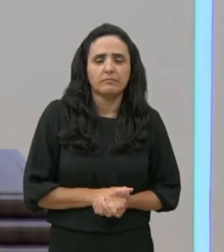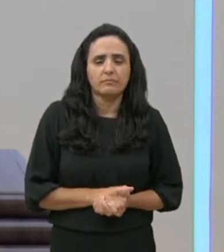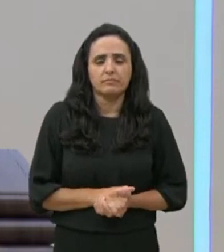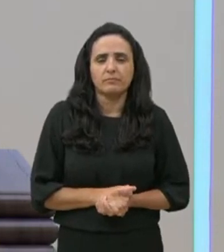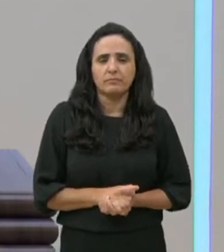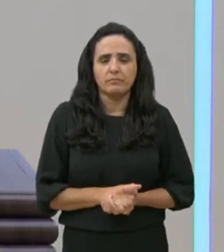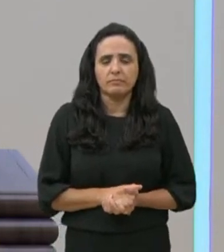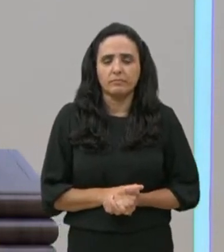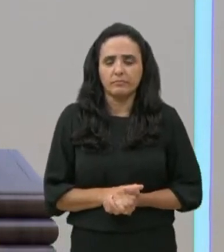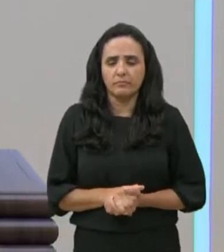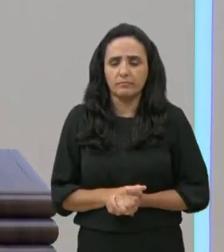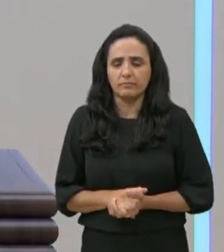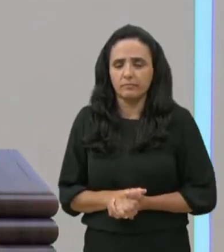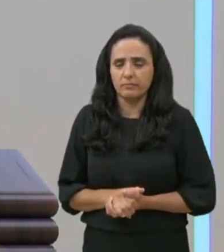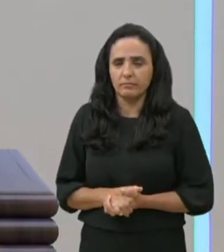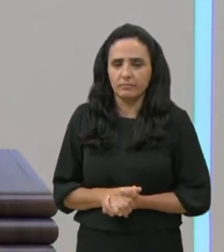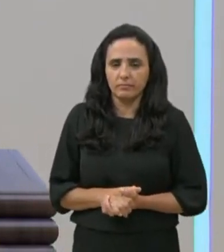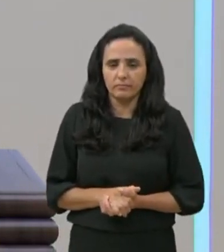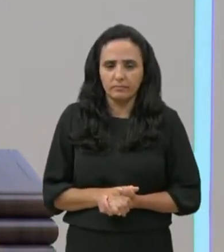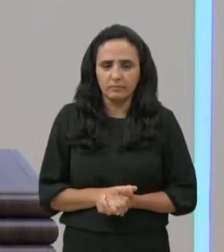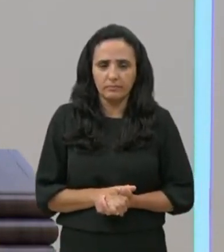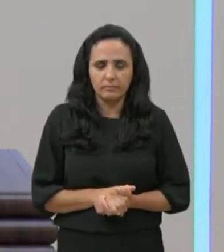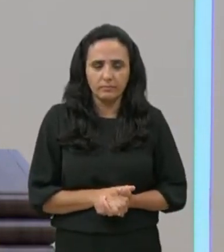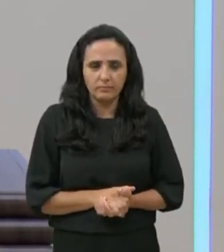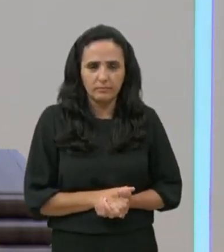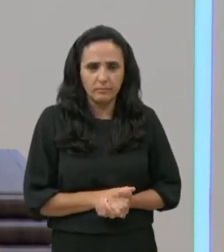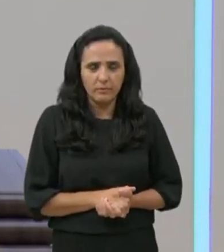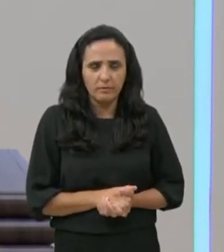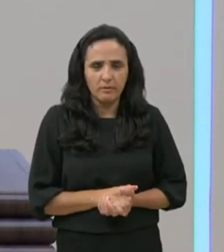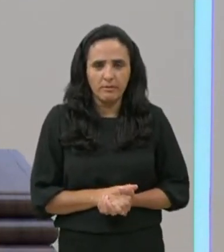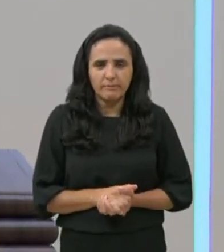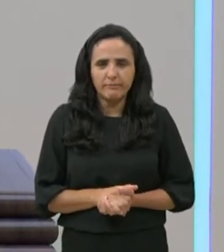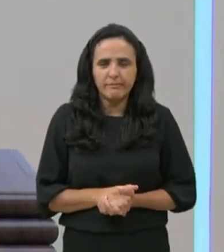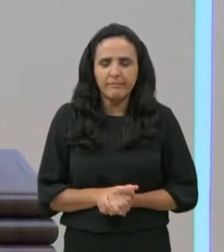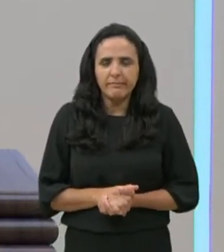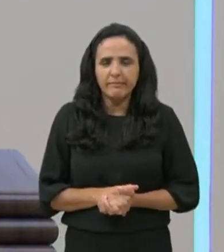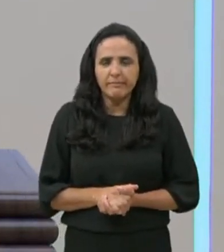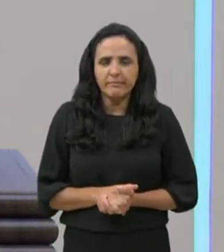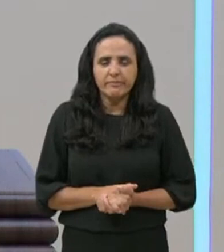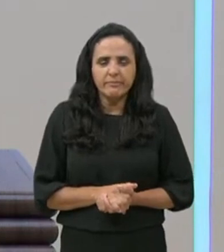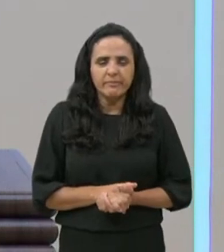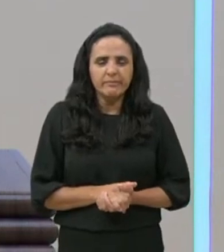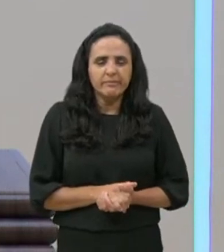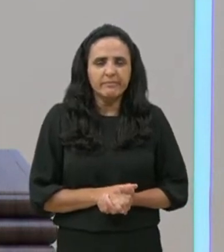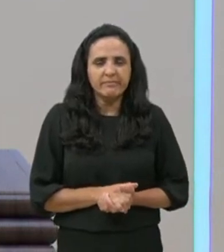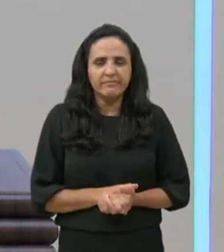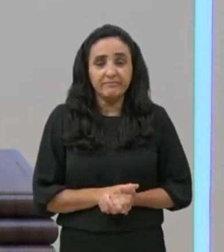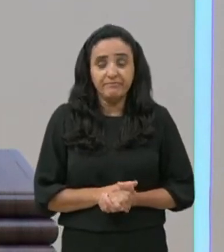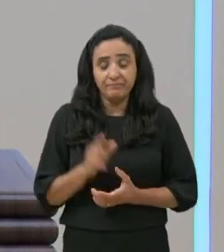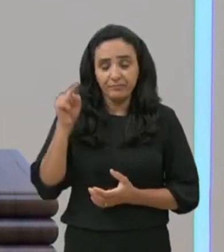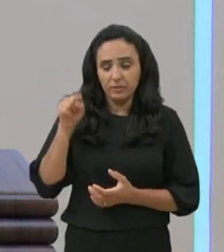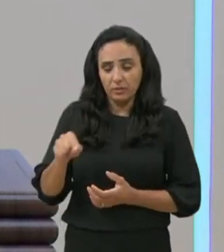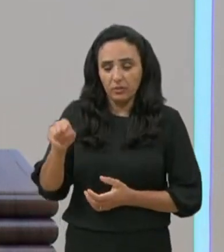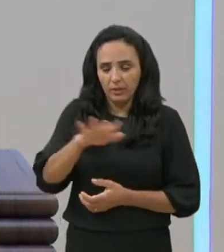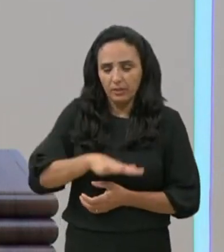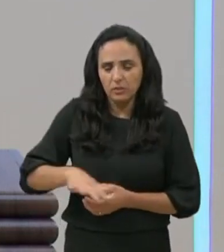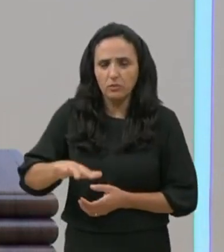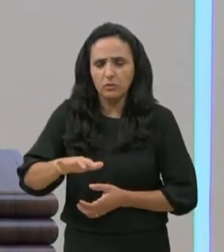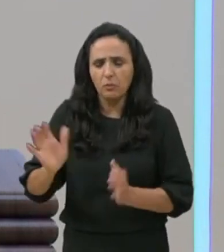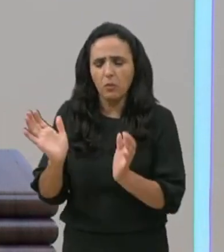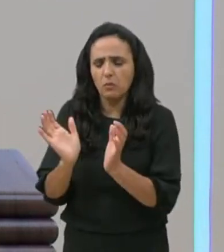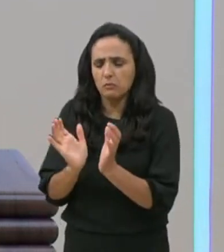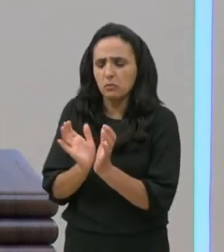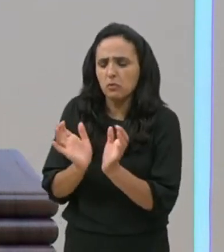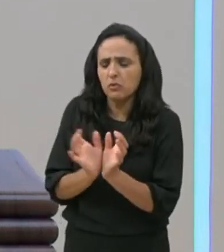menção, que foram amando deste centurião, é servo do centurião, e logo os anciãos